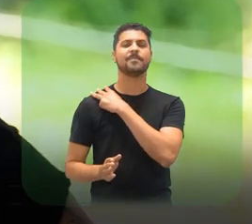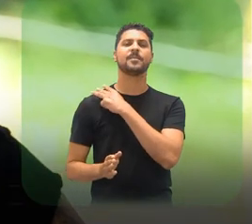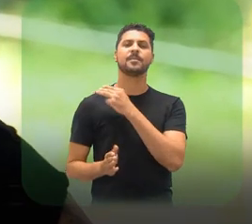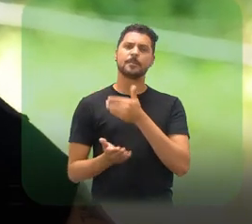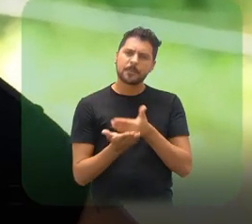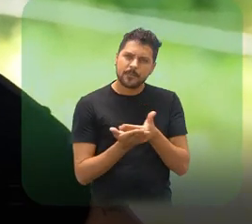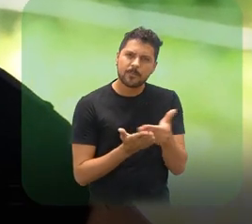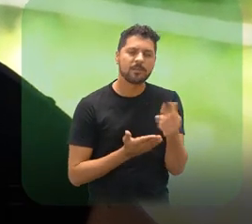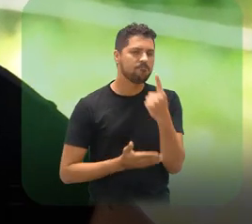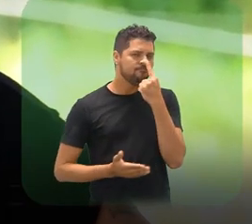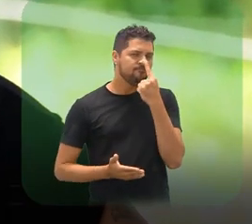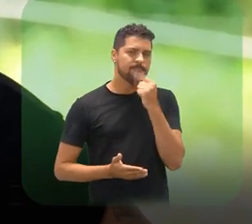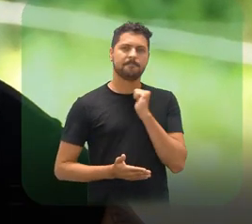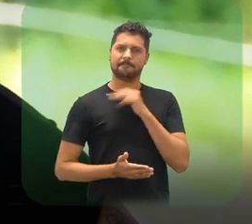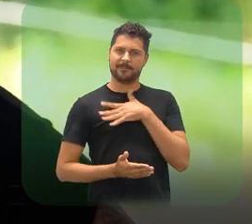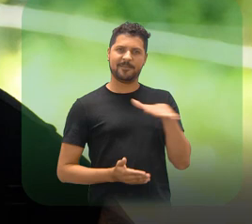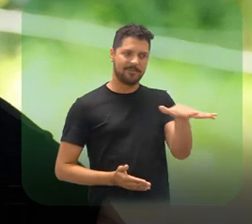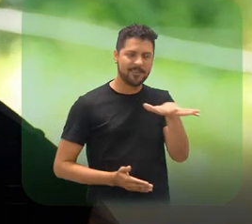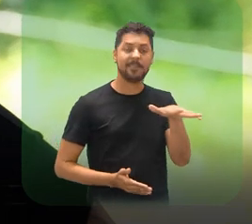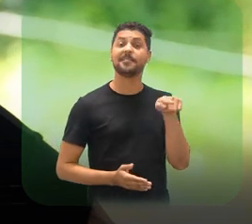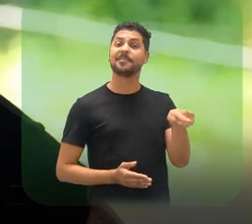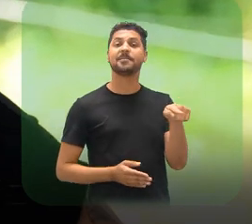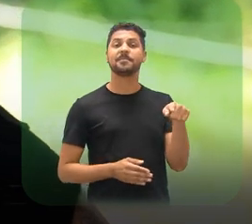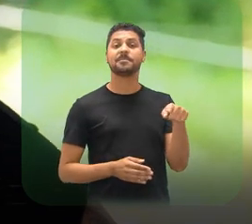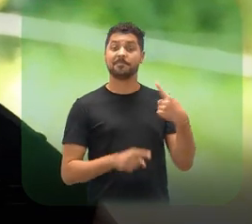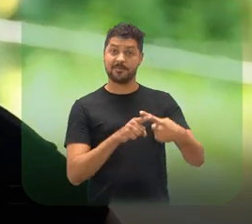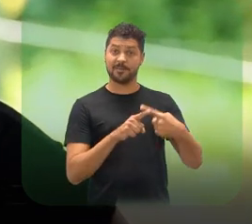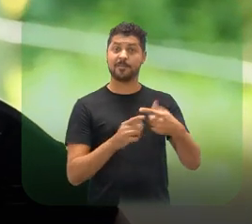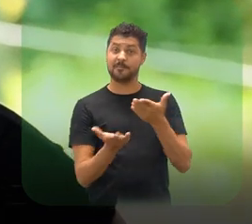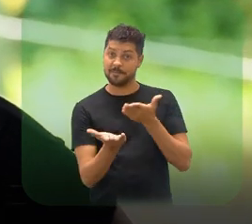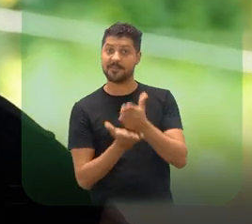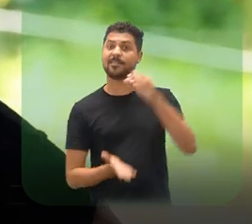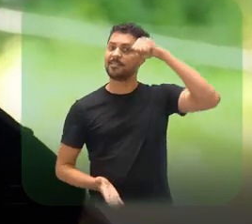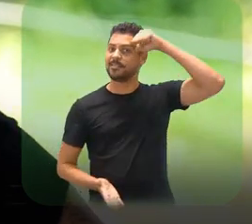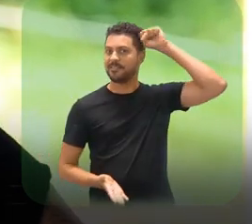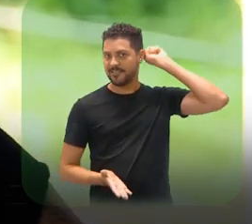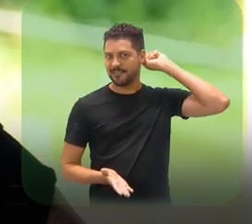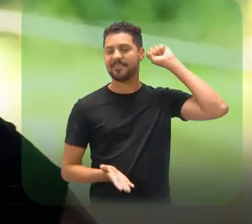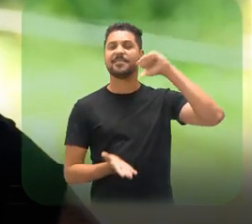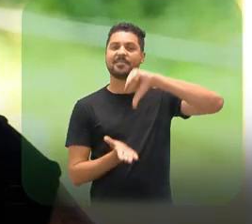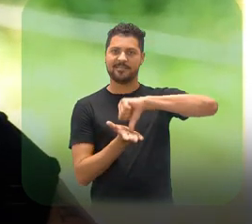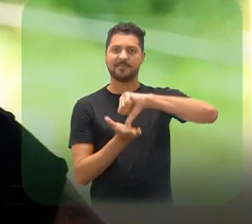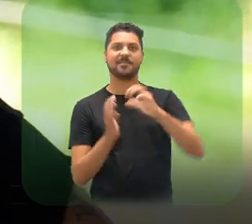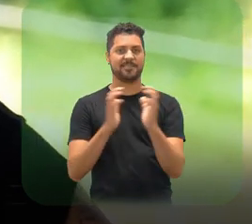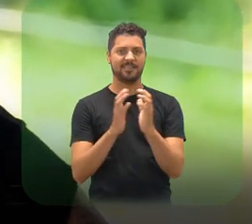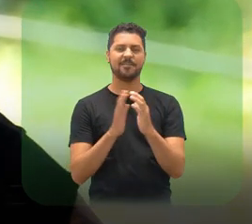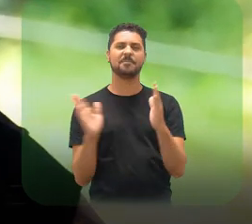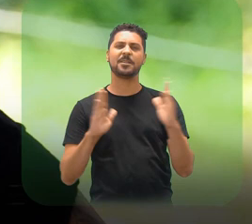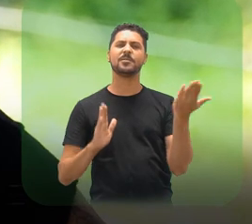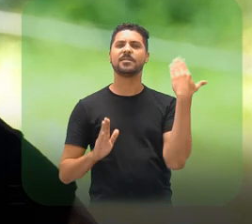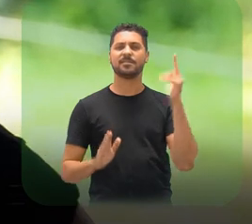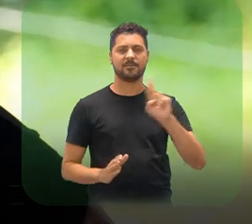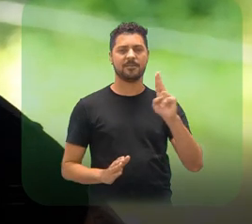já começo a desenhar a minha história com o IFPE, porque eu passo no processo seletivo do Campos